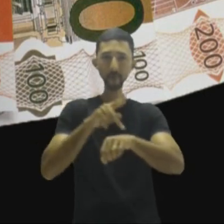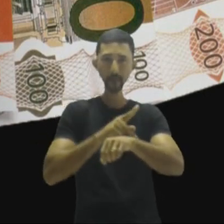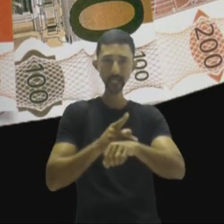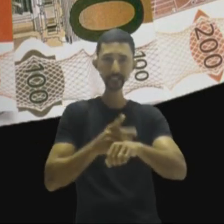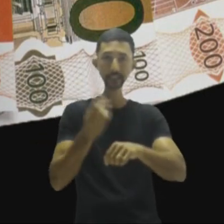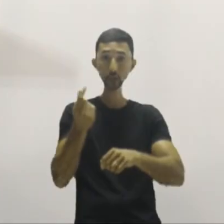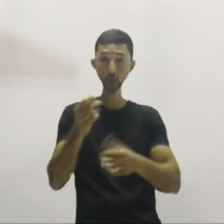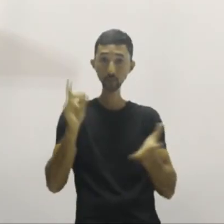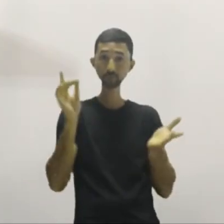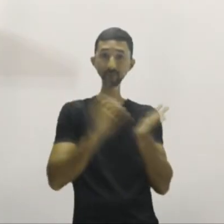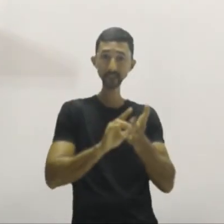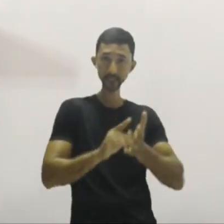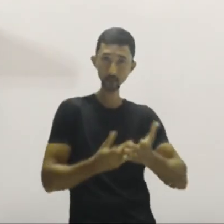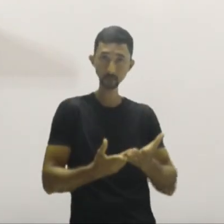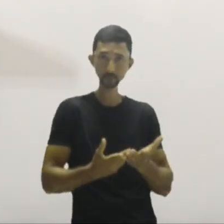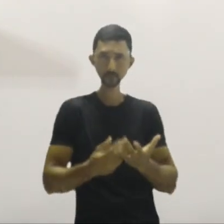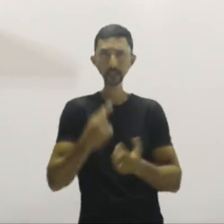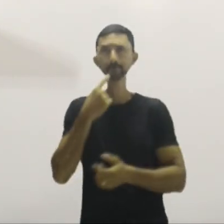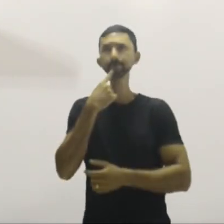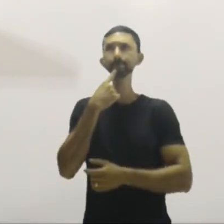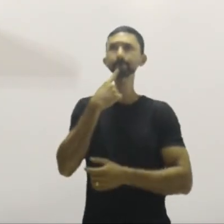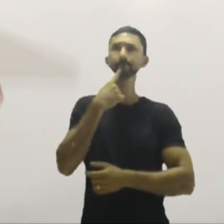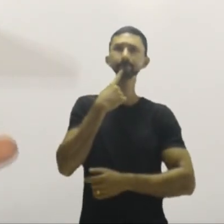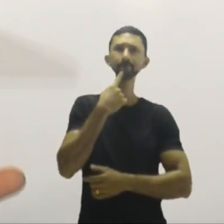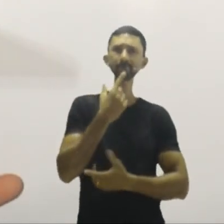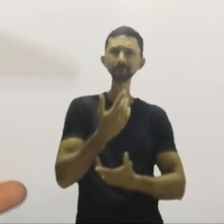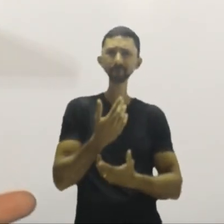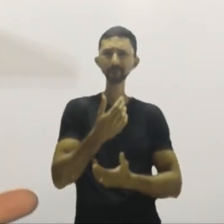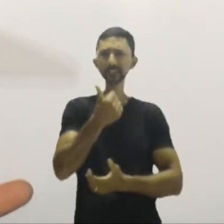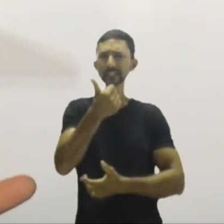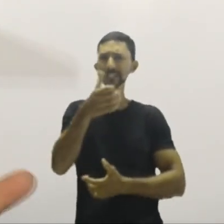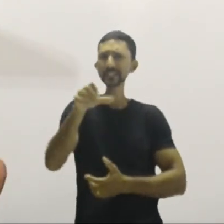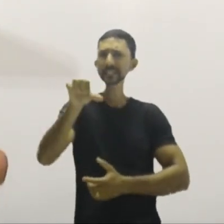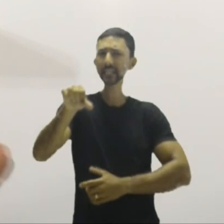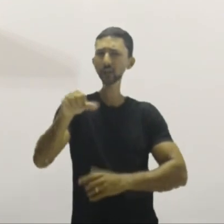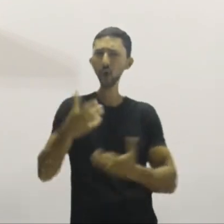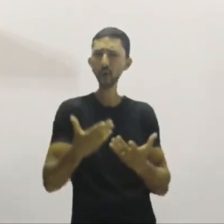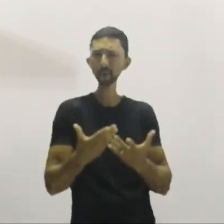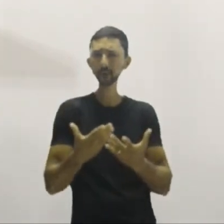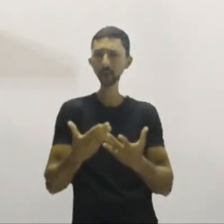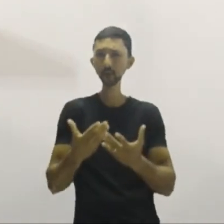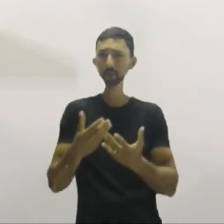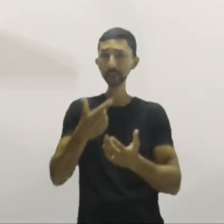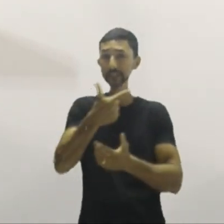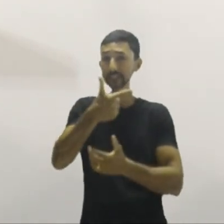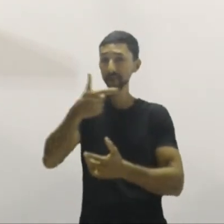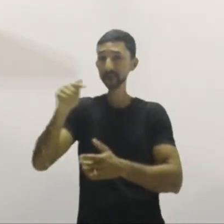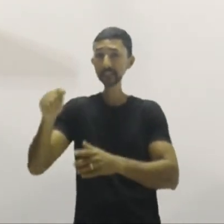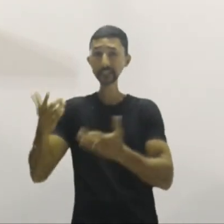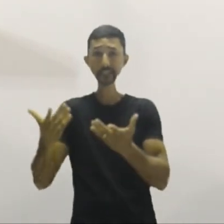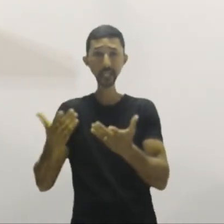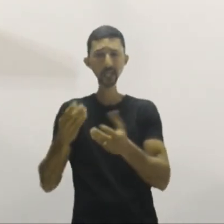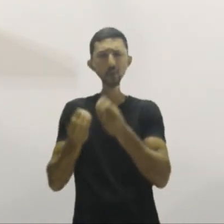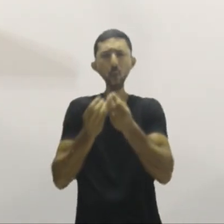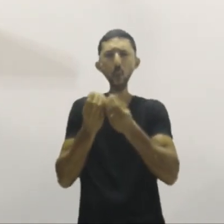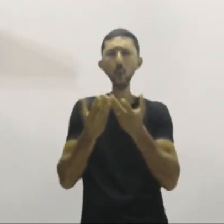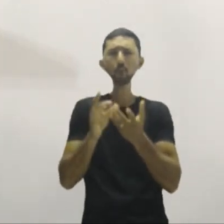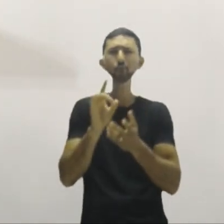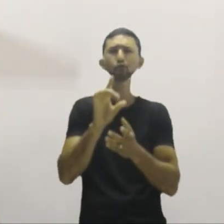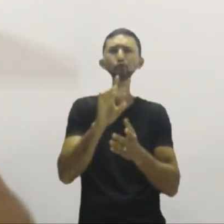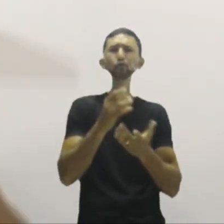Mas calma, você deve estar se perguntando, 19? Mas são 27, Donato.